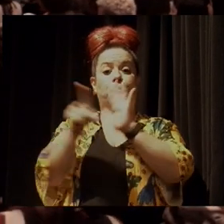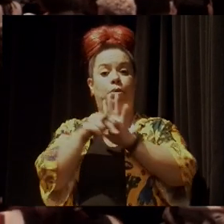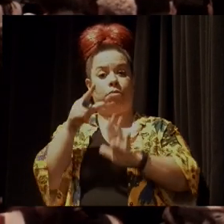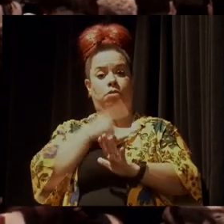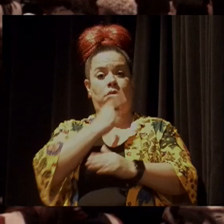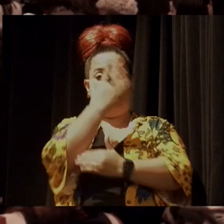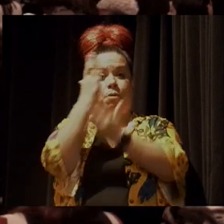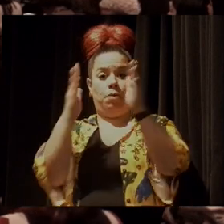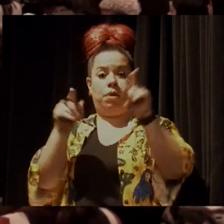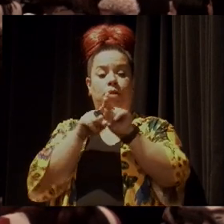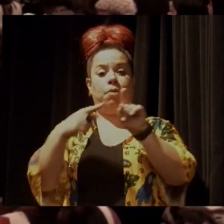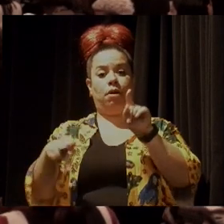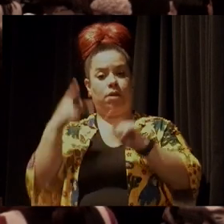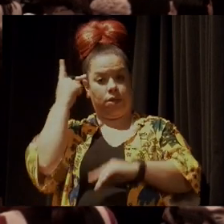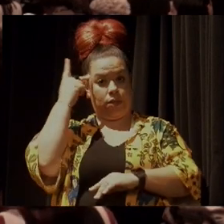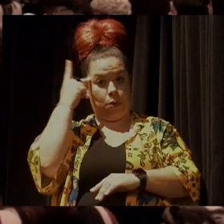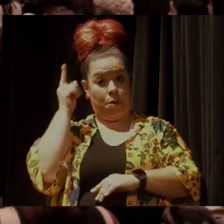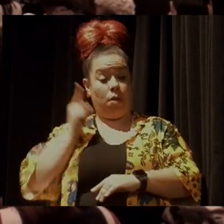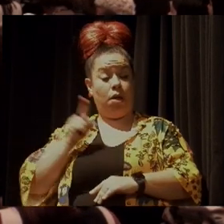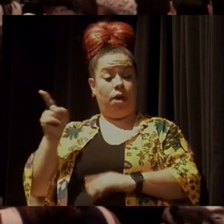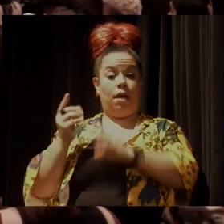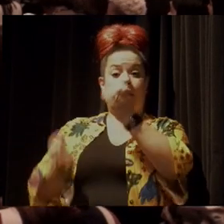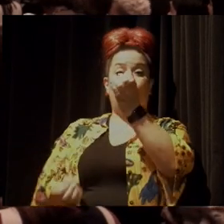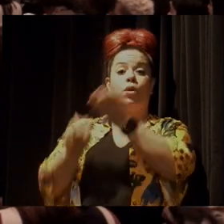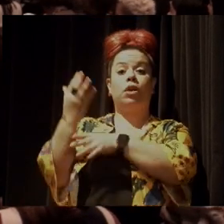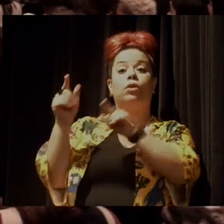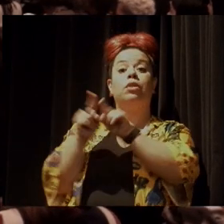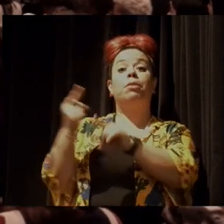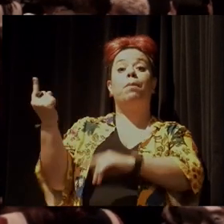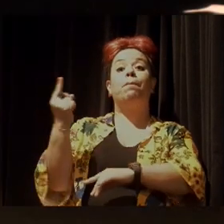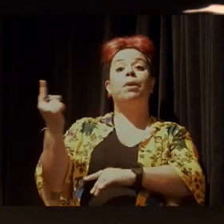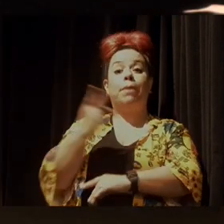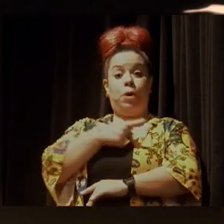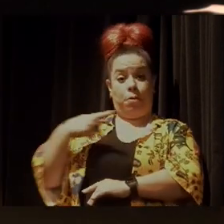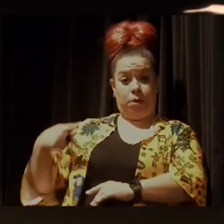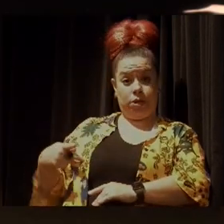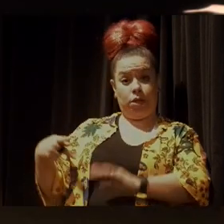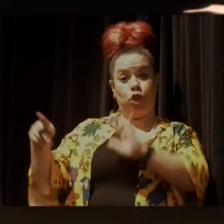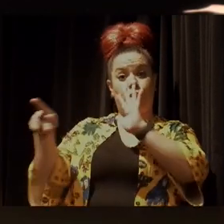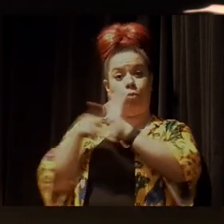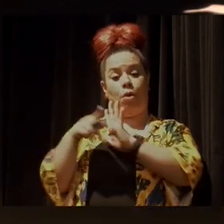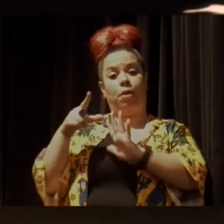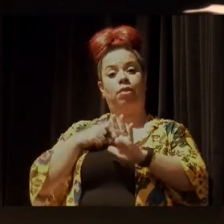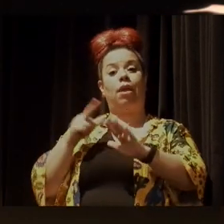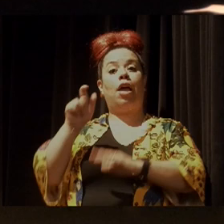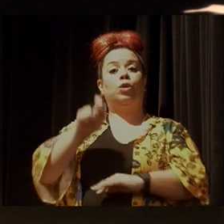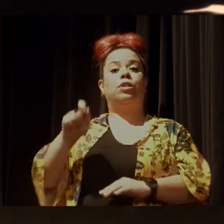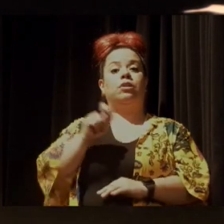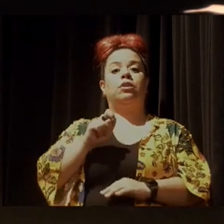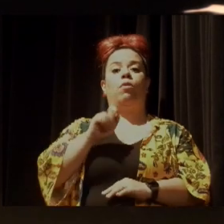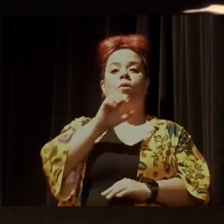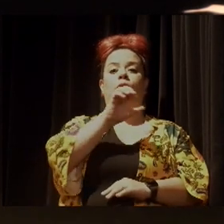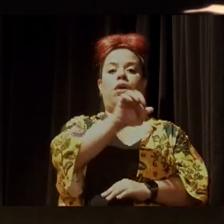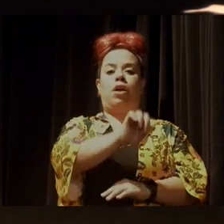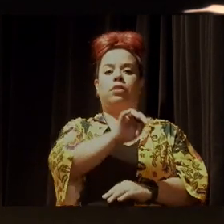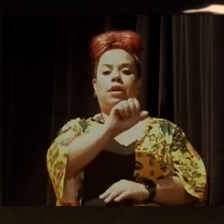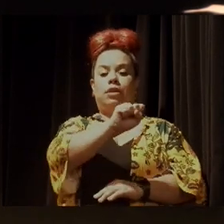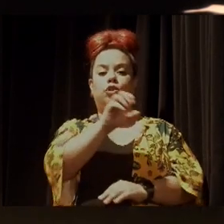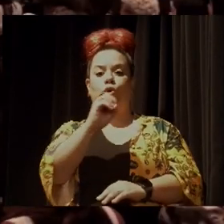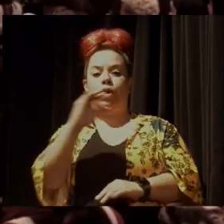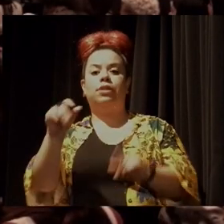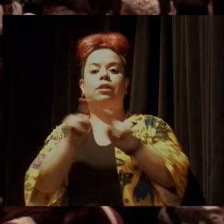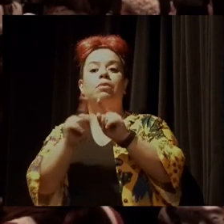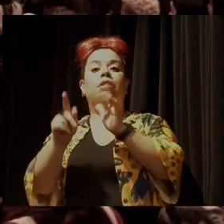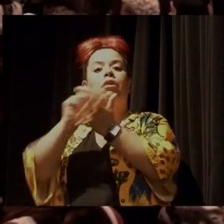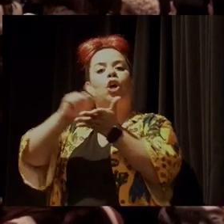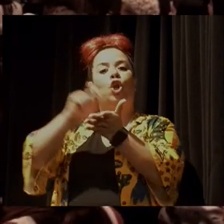de São Paulo. É um dos fundadores e primeiro presidente da Fundação SOS Mata Atlântica e autor da Lei da Mata Atlântica,